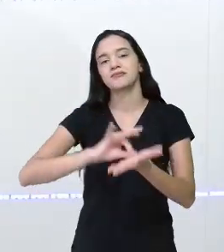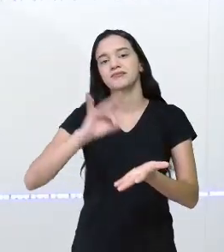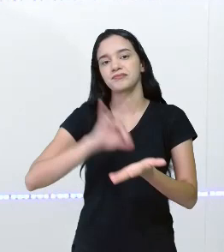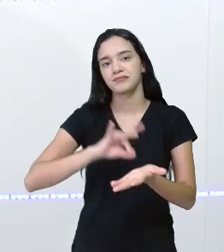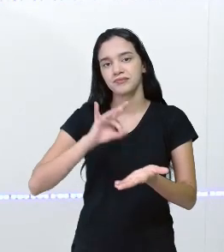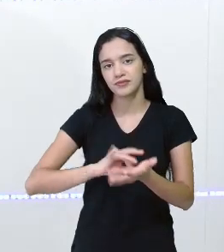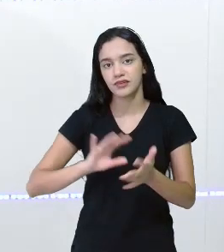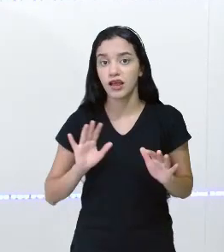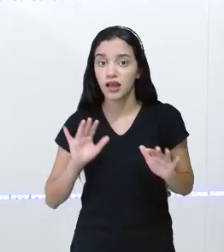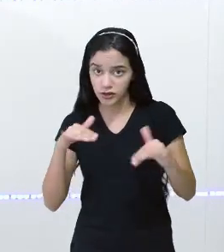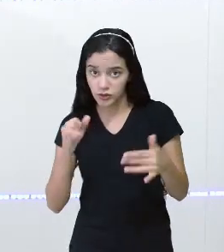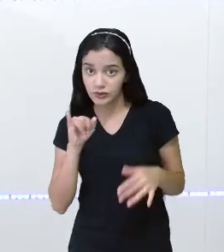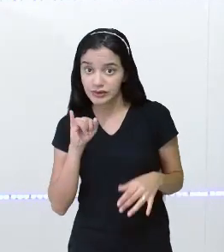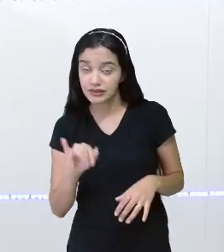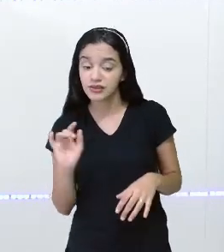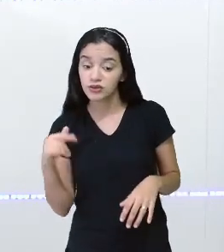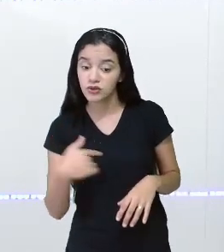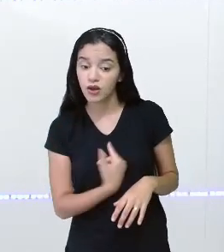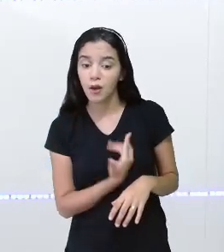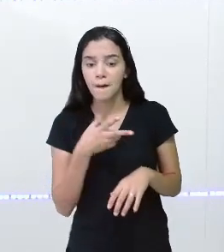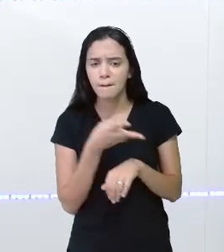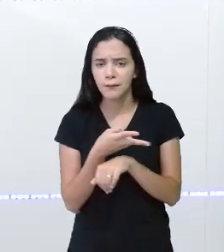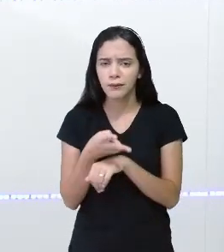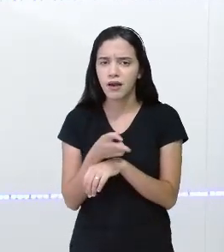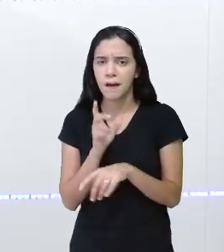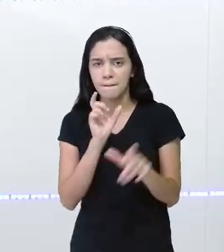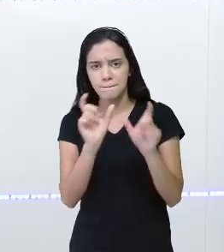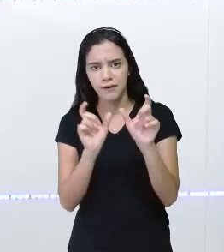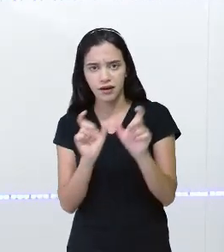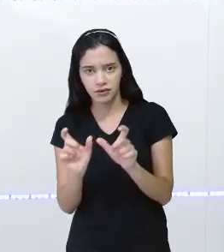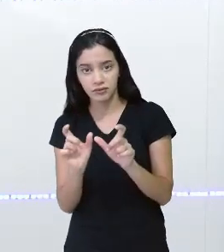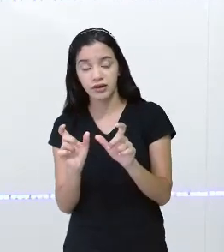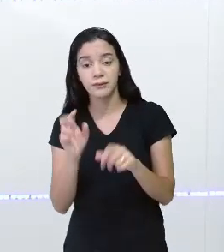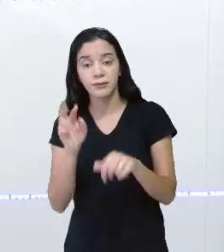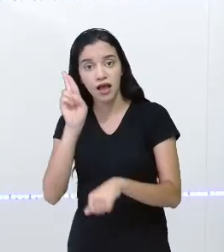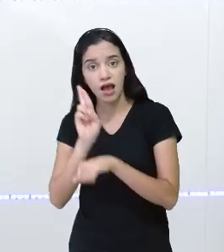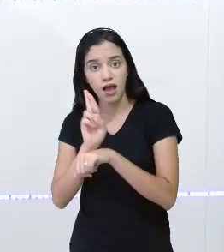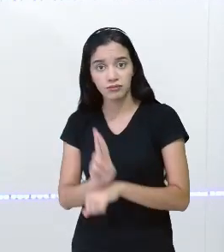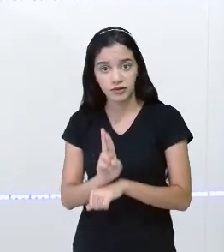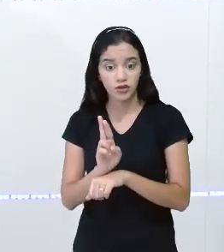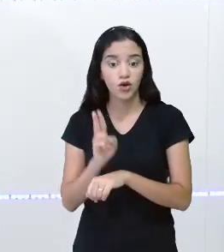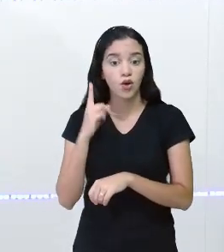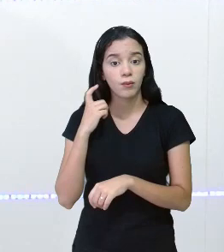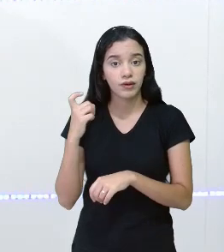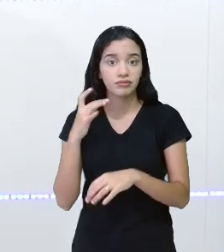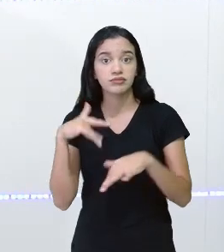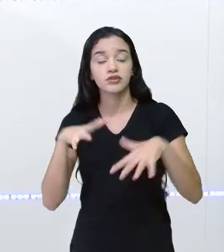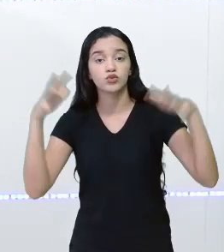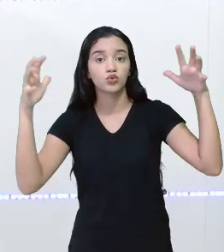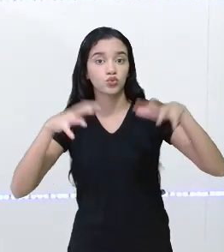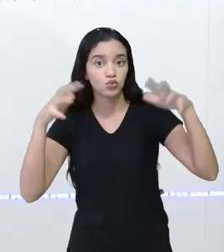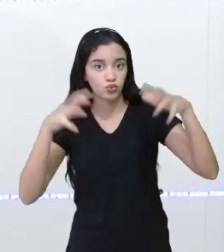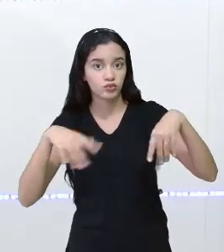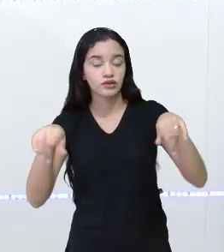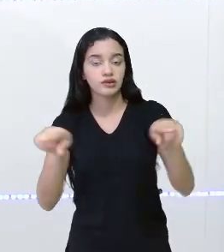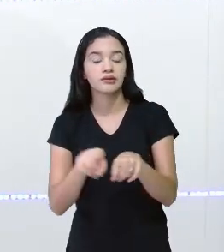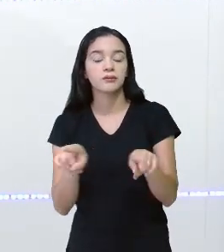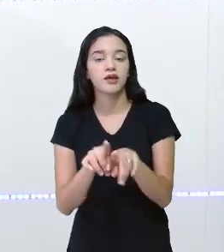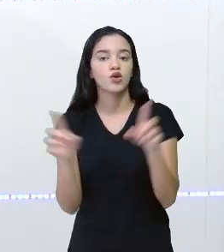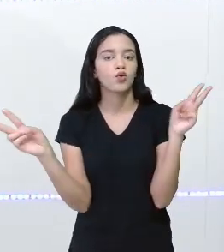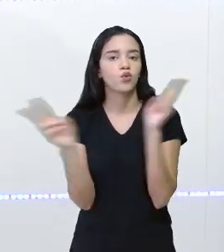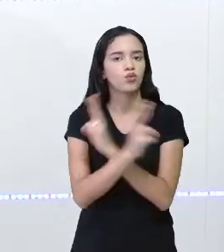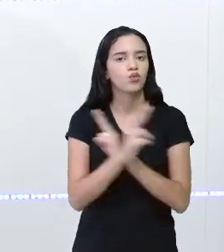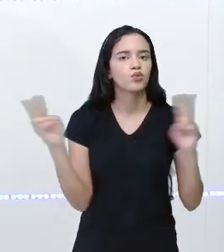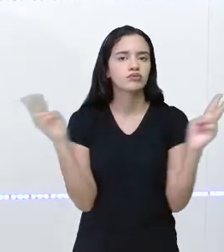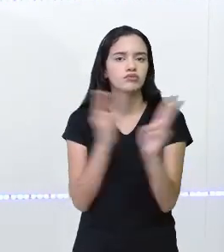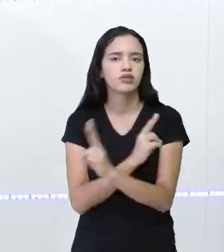Então, se a gente fosse procurar uma palavra para representar o barulho da chuva e o barulho do vento,